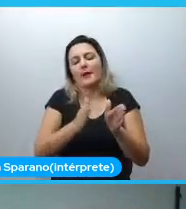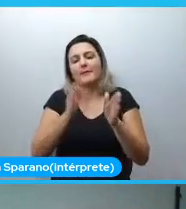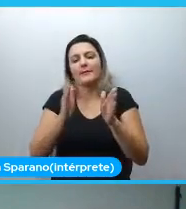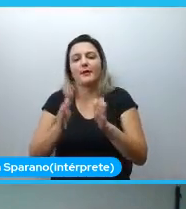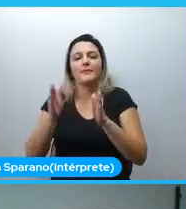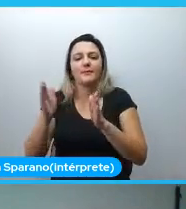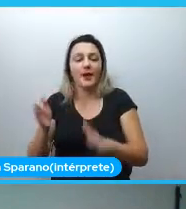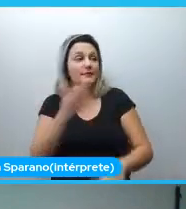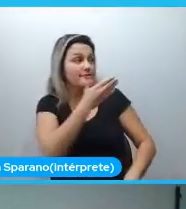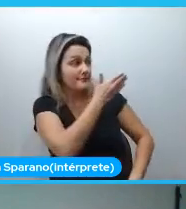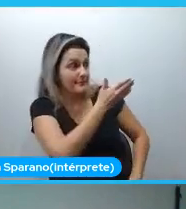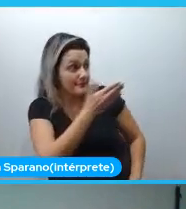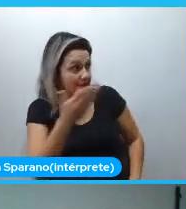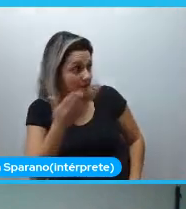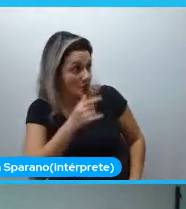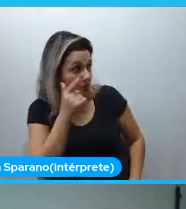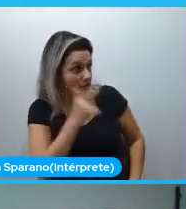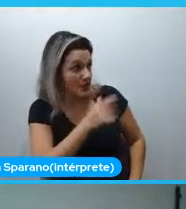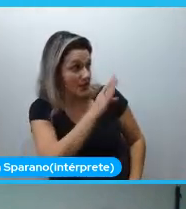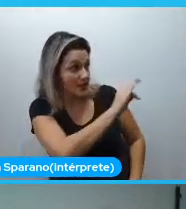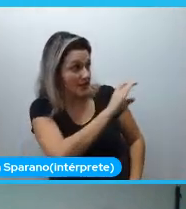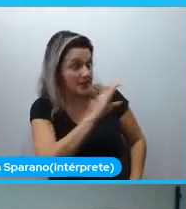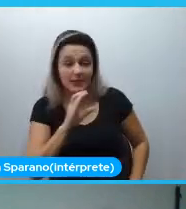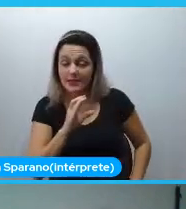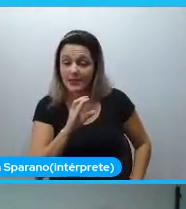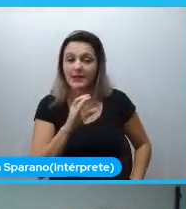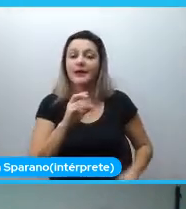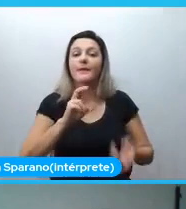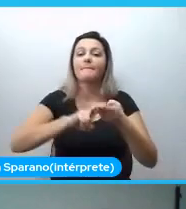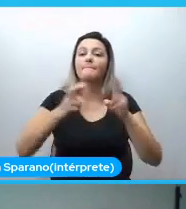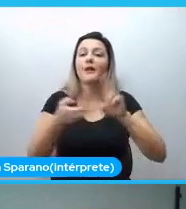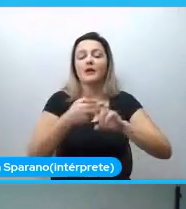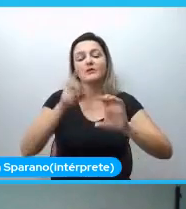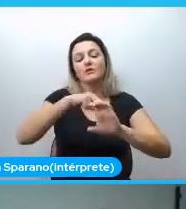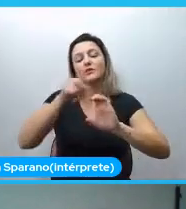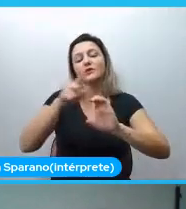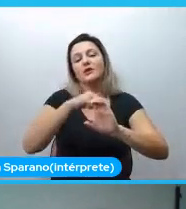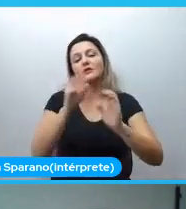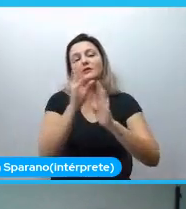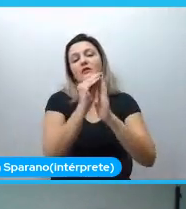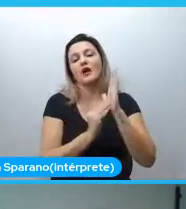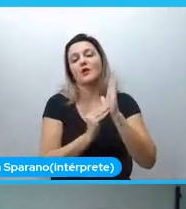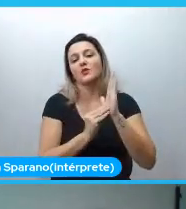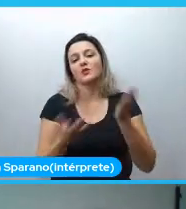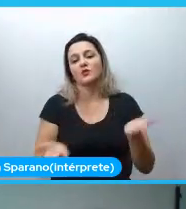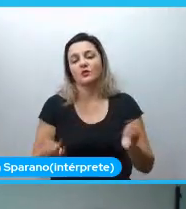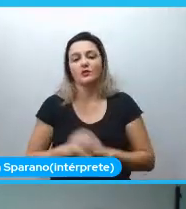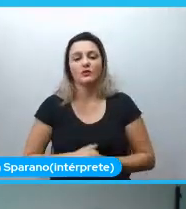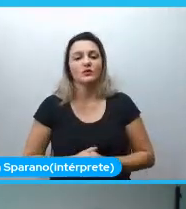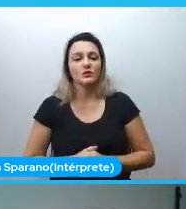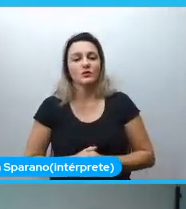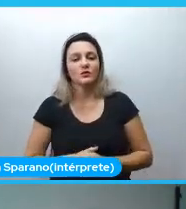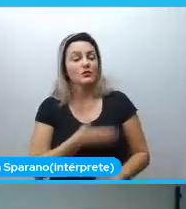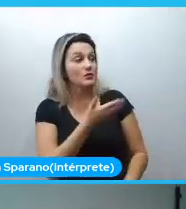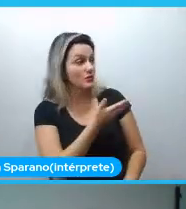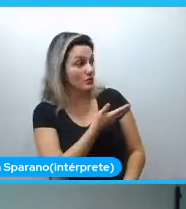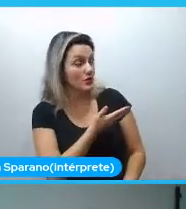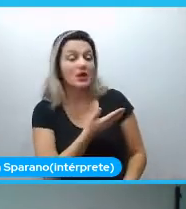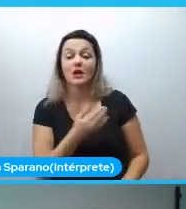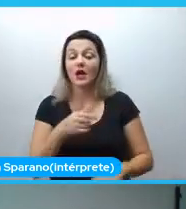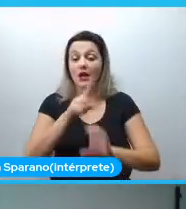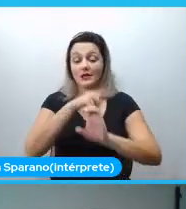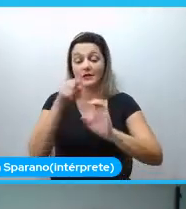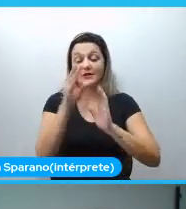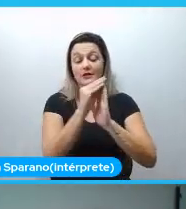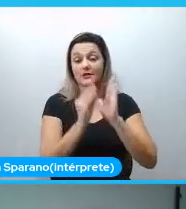seu TCC com Python e com ciência de dados, né. E é exatamente nisso que a ciência de dados vai estar.